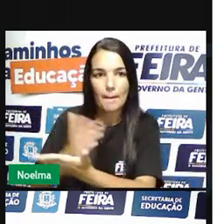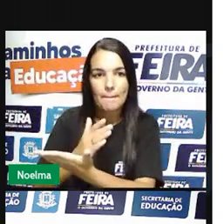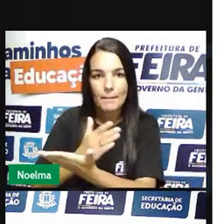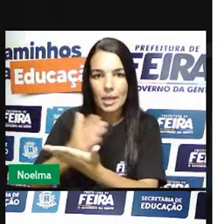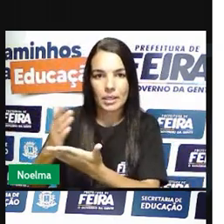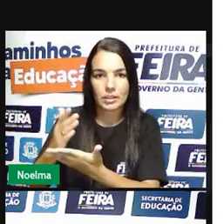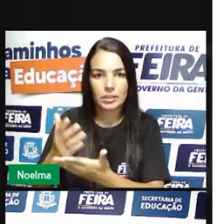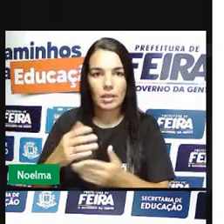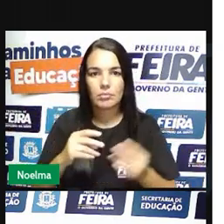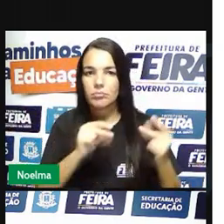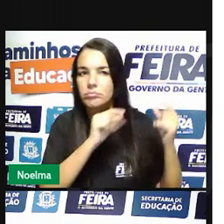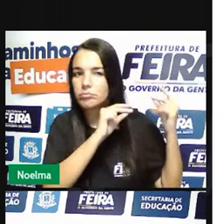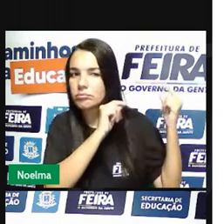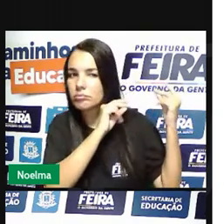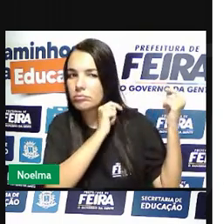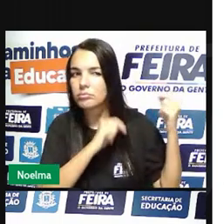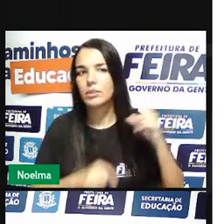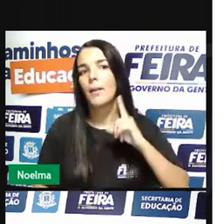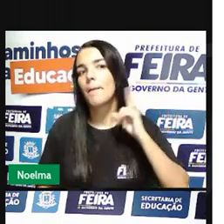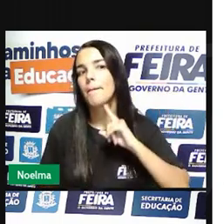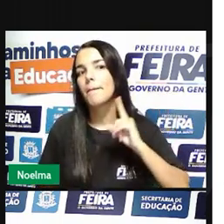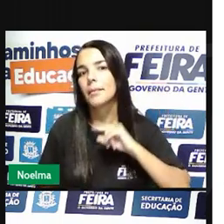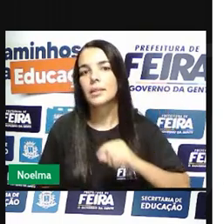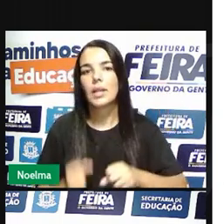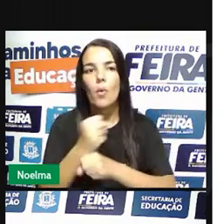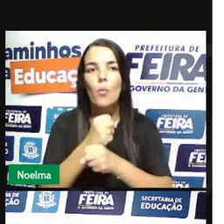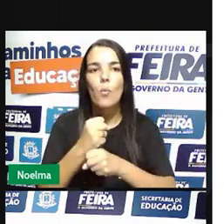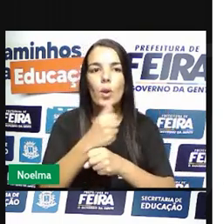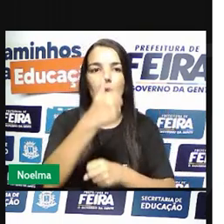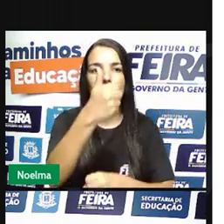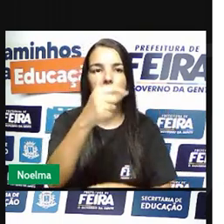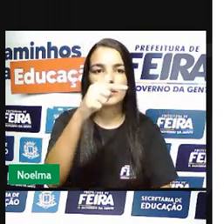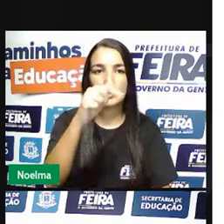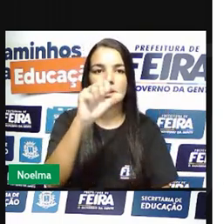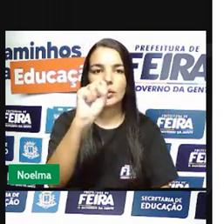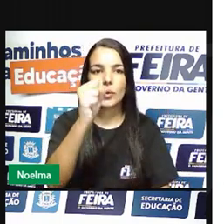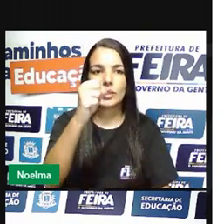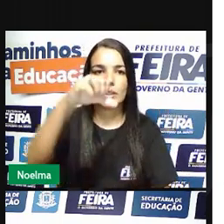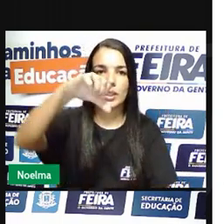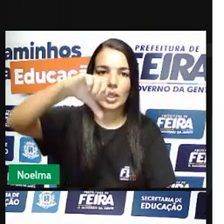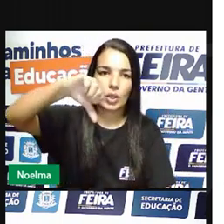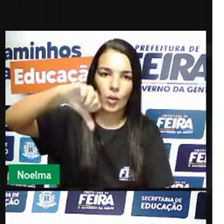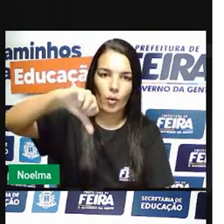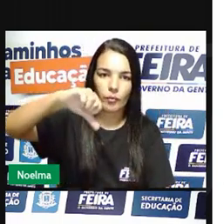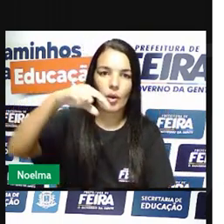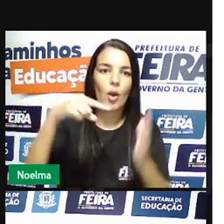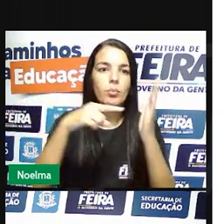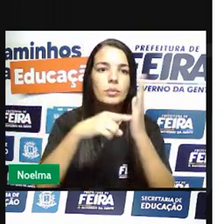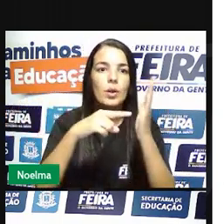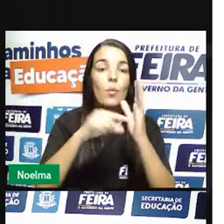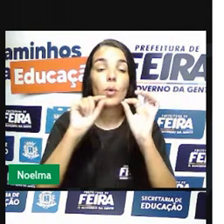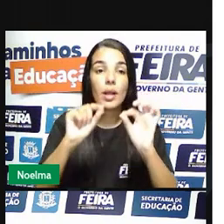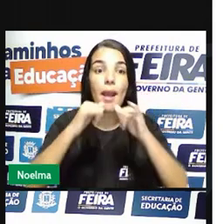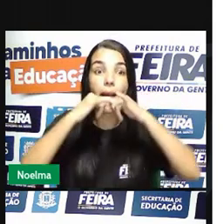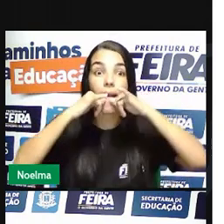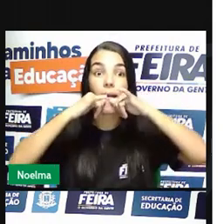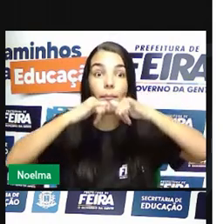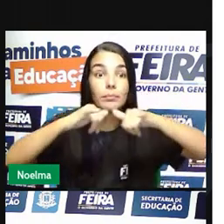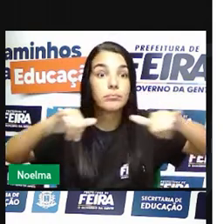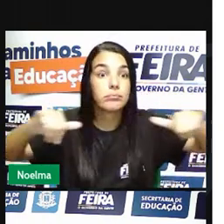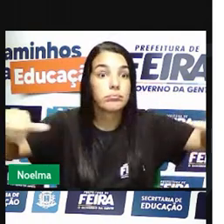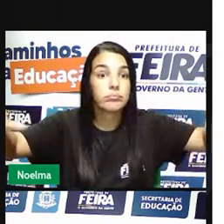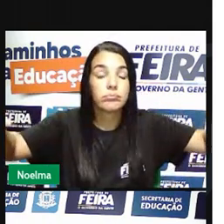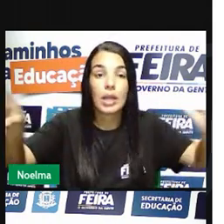que ocorreu na então Capitania de Minas Gerais em 1789. O objetivo era proclamar uma